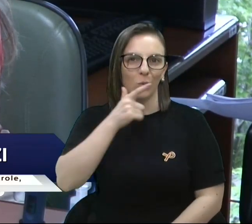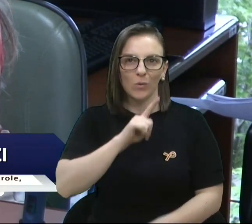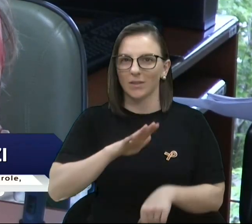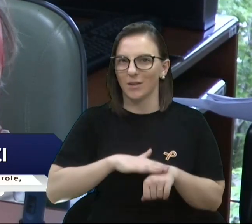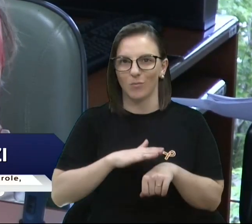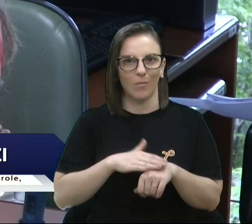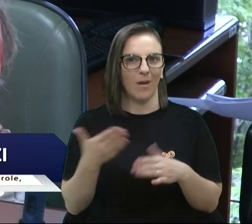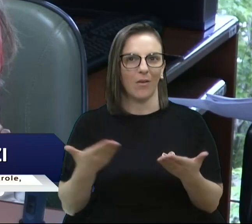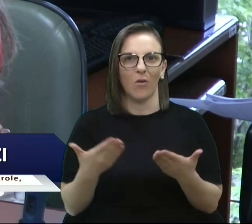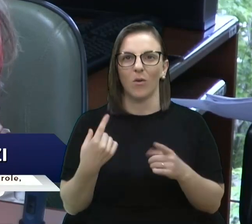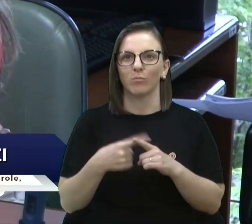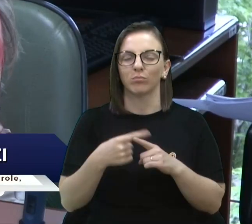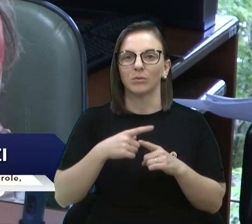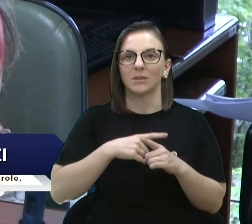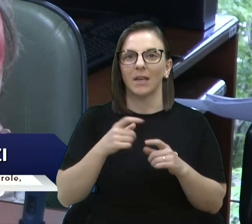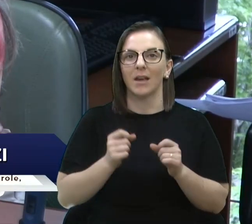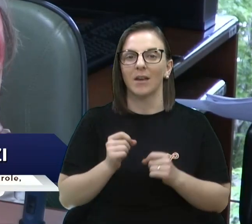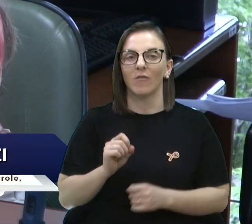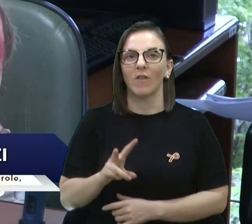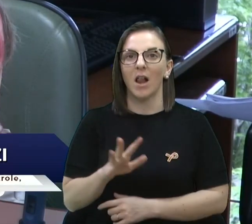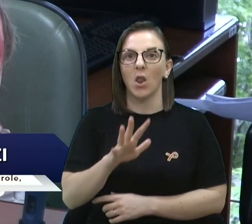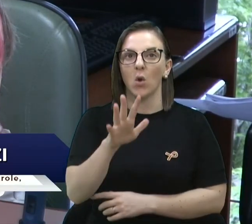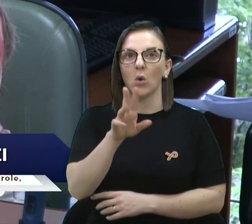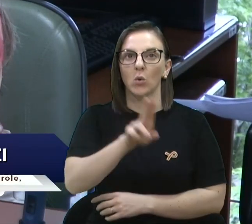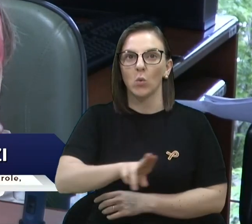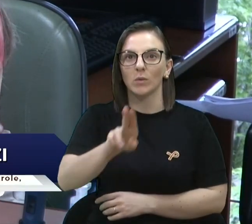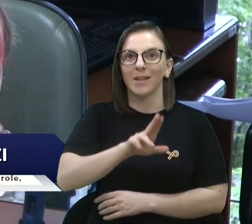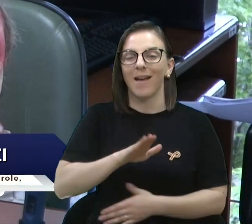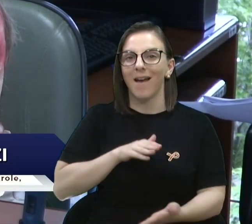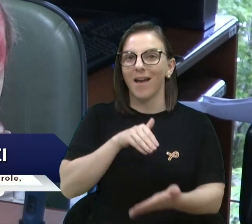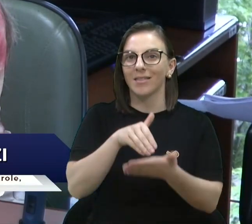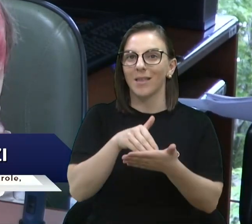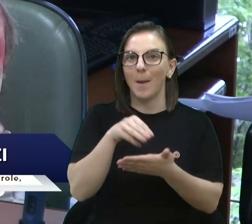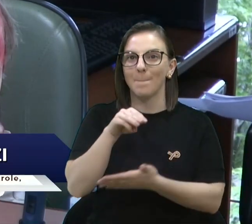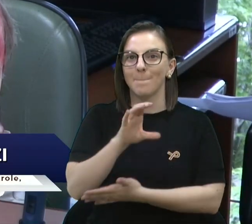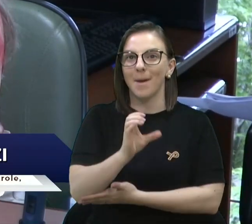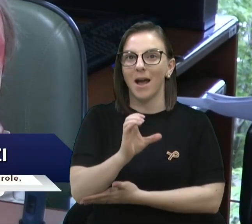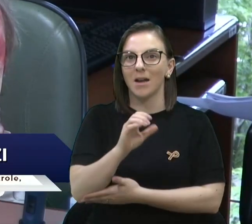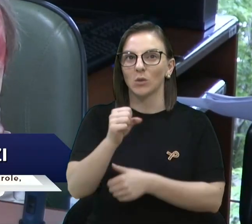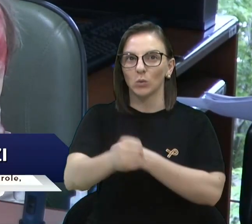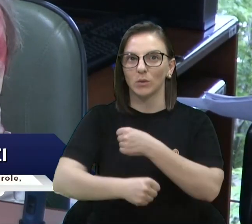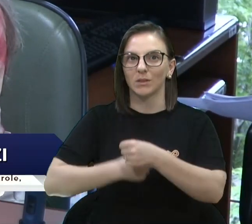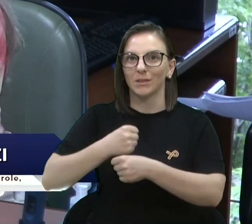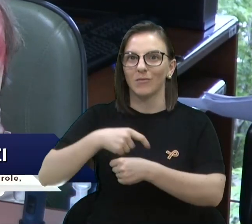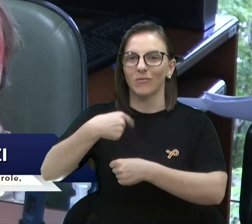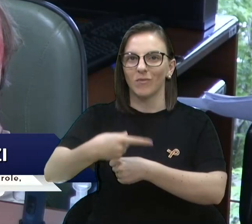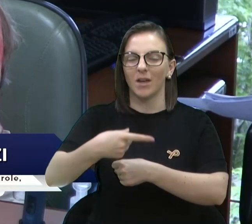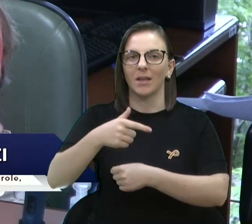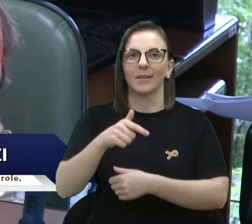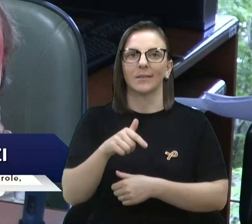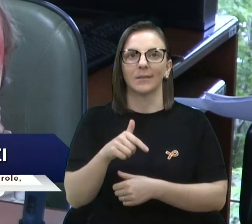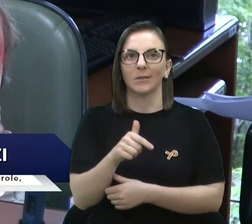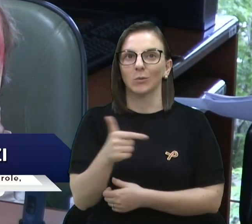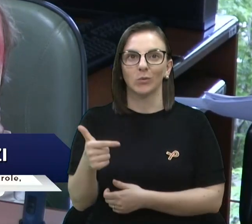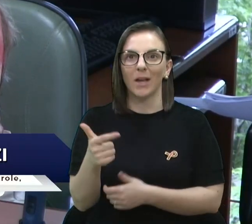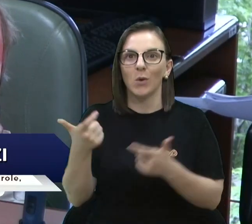utilização dos leitos para a estratégia COVID. Então, gente não tem espaço físico que foi o a gente falou. Então, o geral